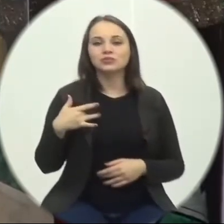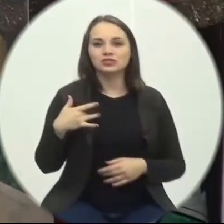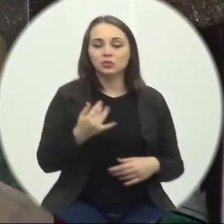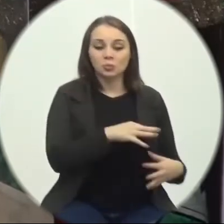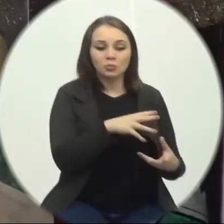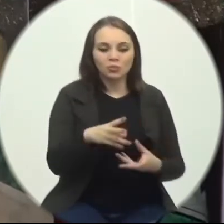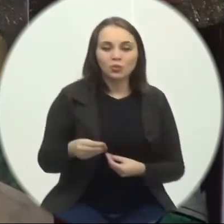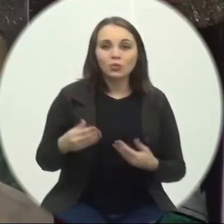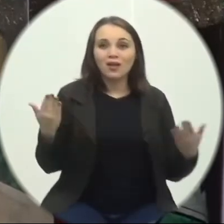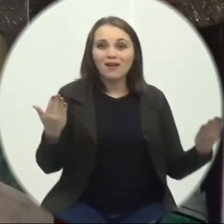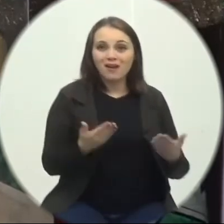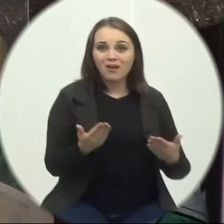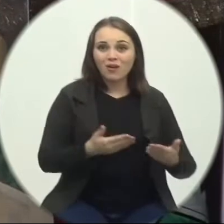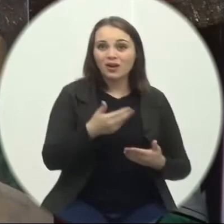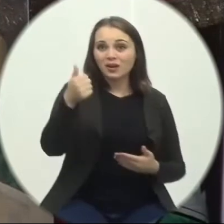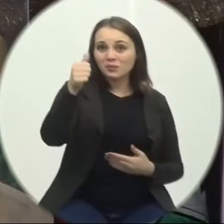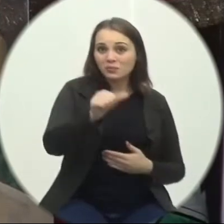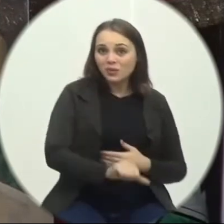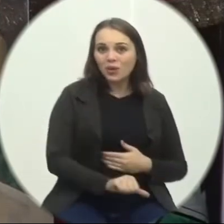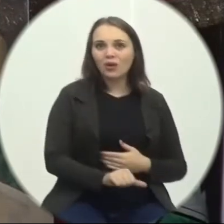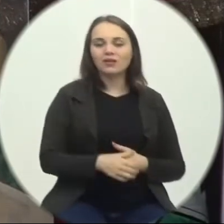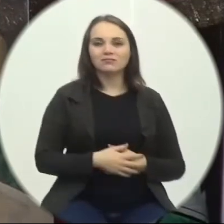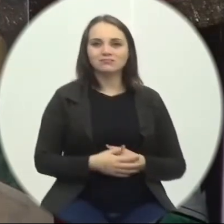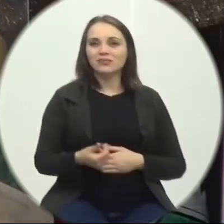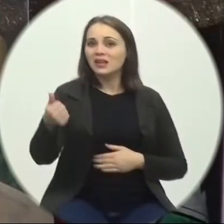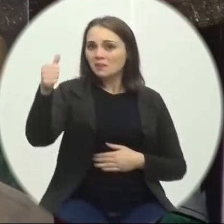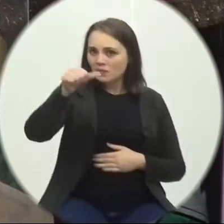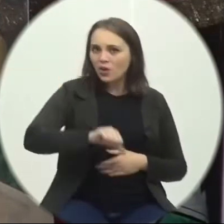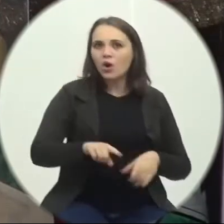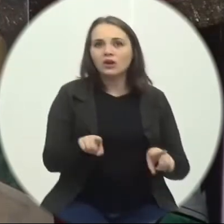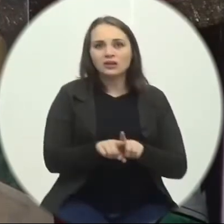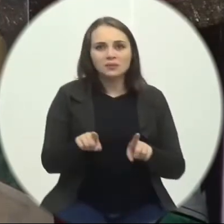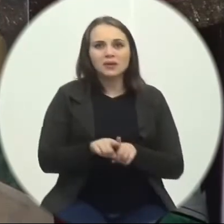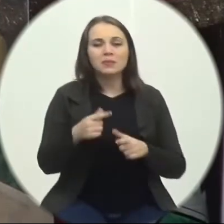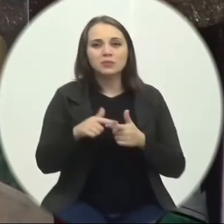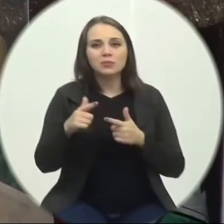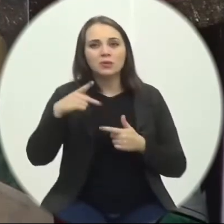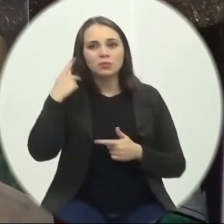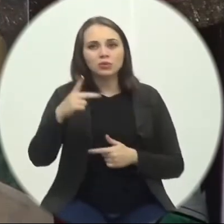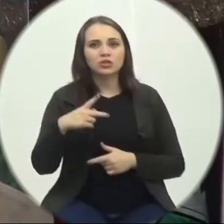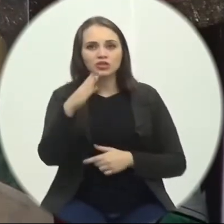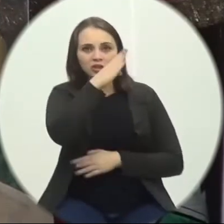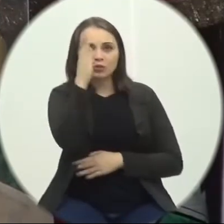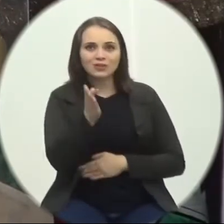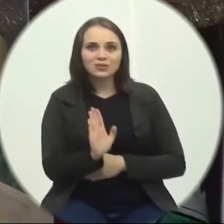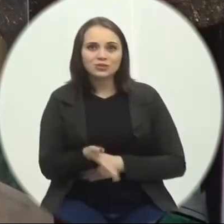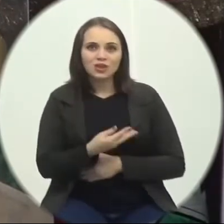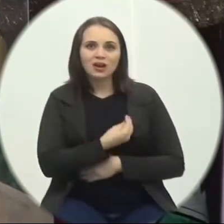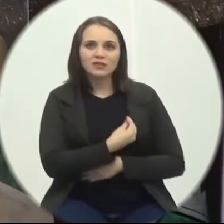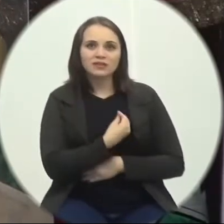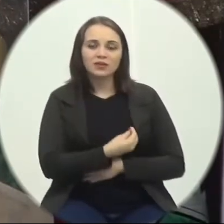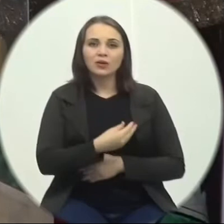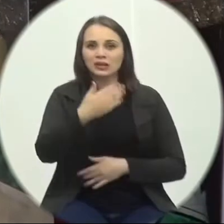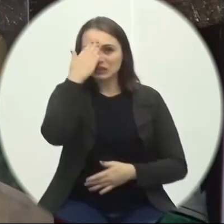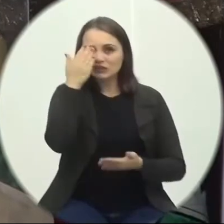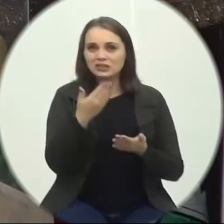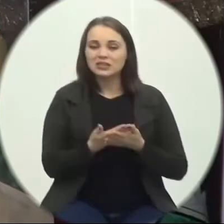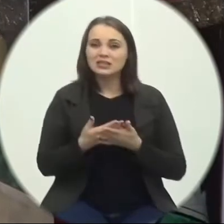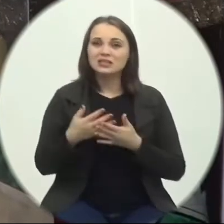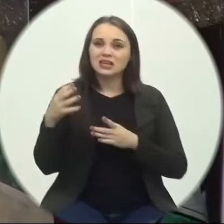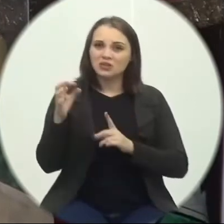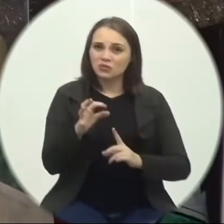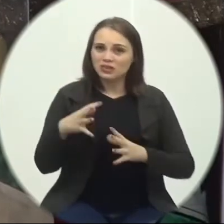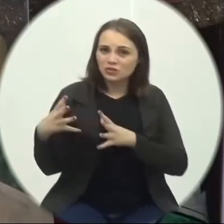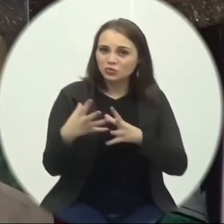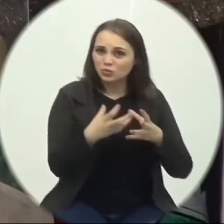é hoje Porque nós estamos vivendo A pior crise política Que esse país já viveu Certamente O impacto disso Tem